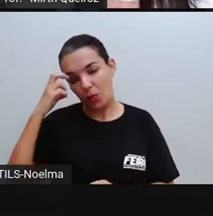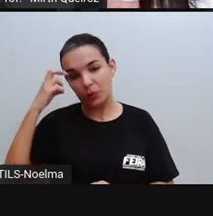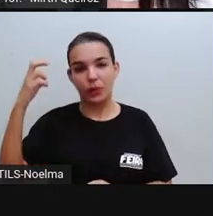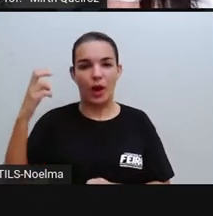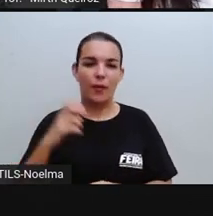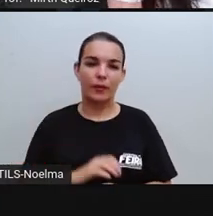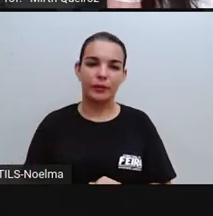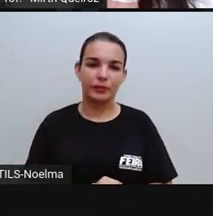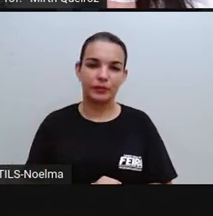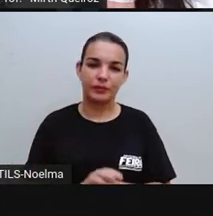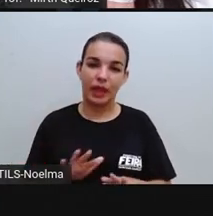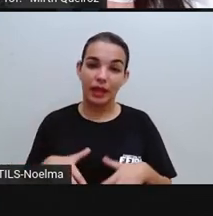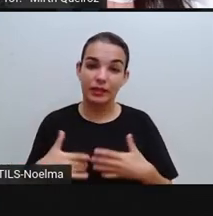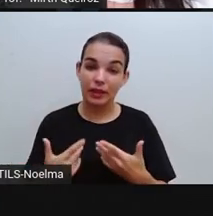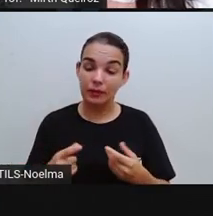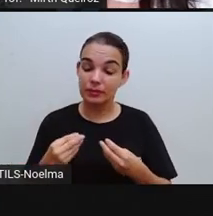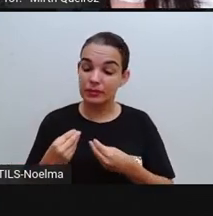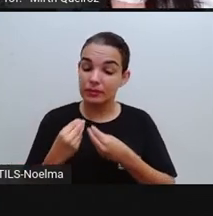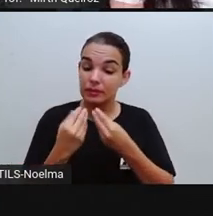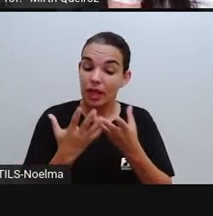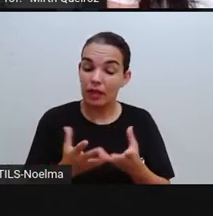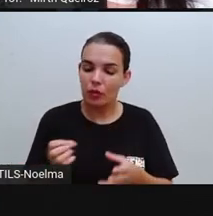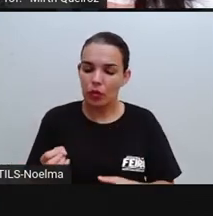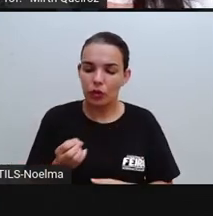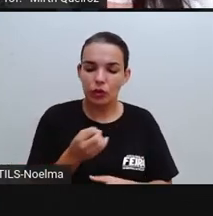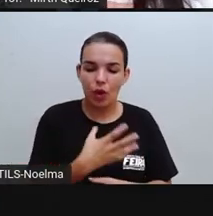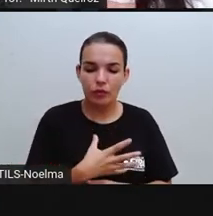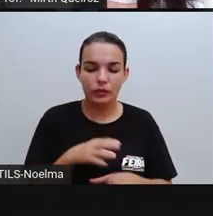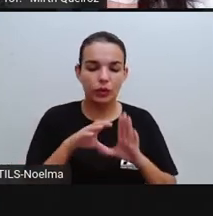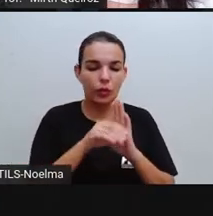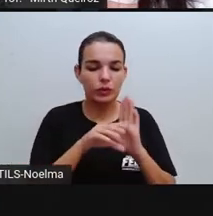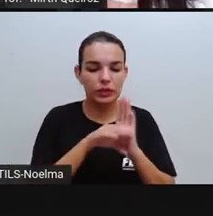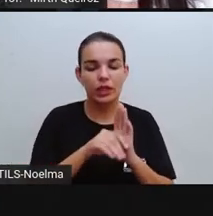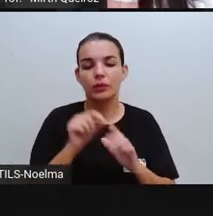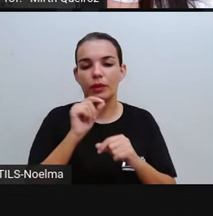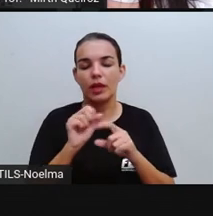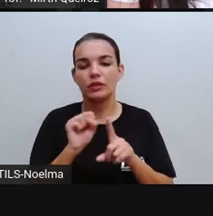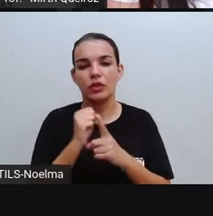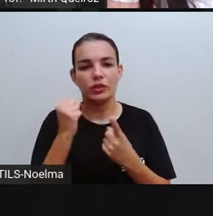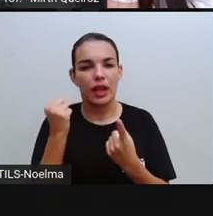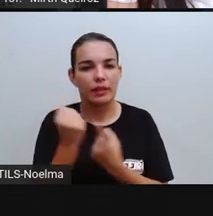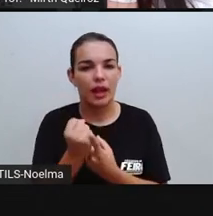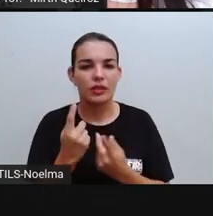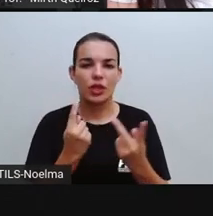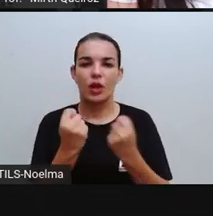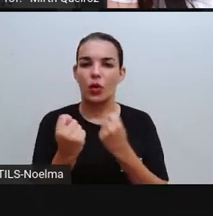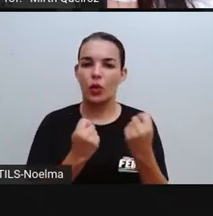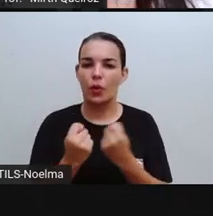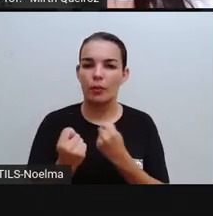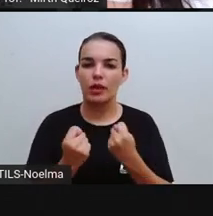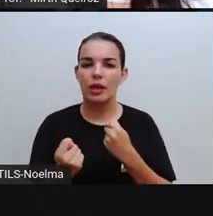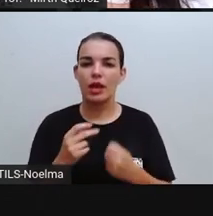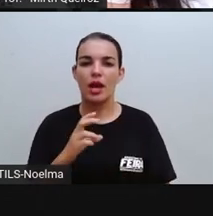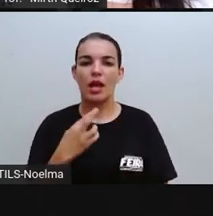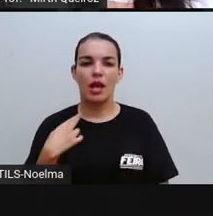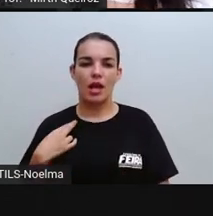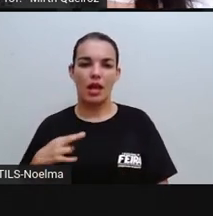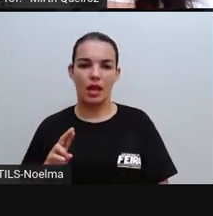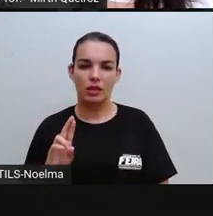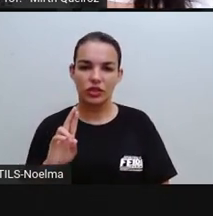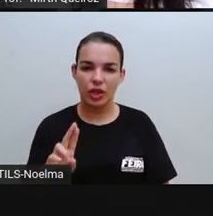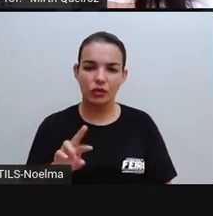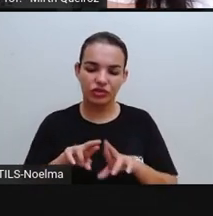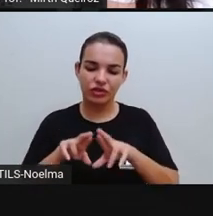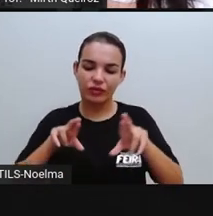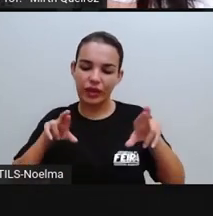novos conceitos de sociedade, de economia e religião, muito diferentes os costumes indígenas.